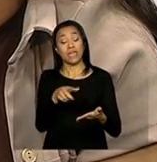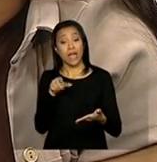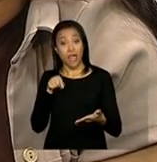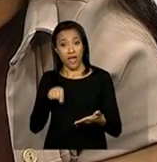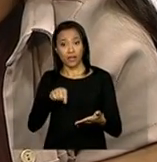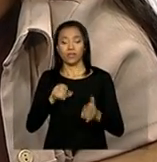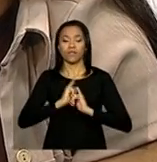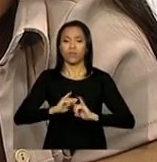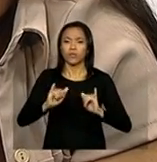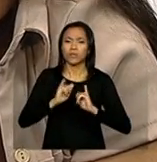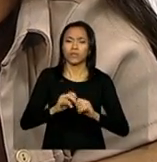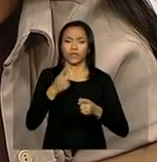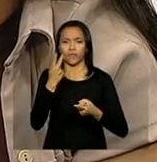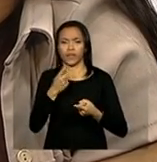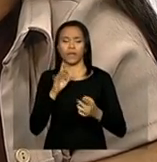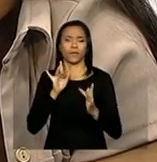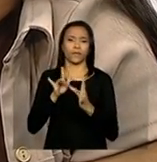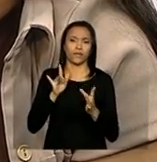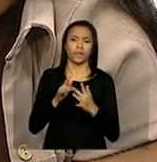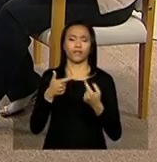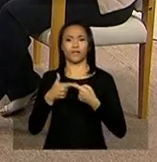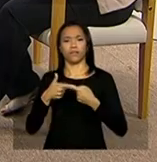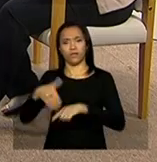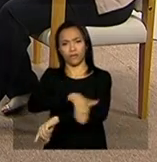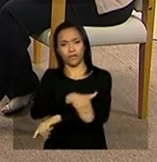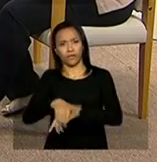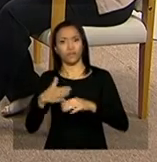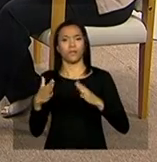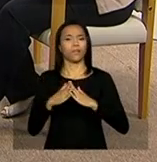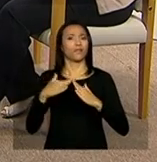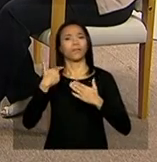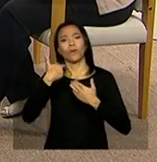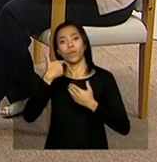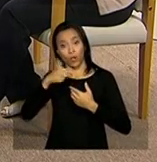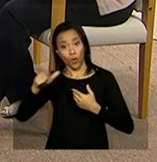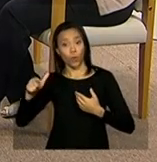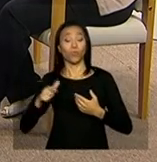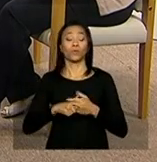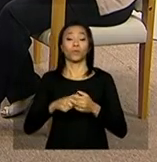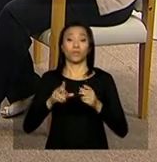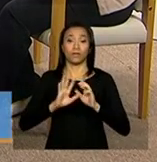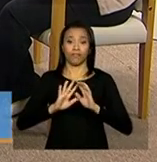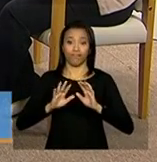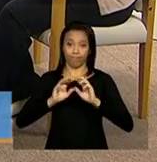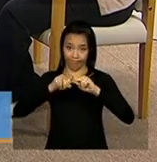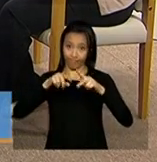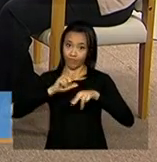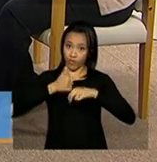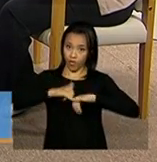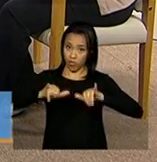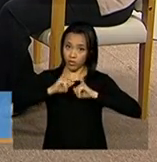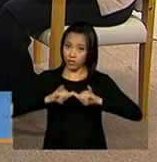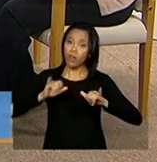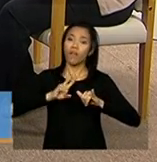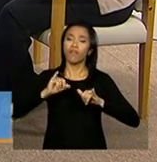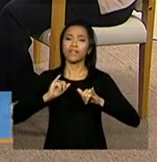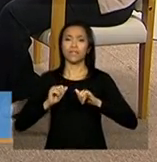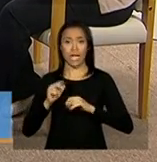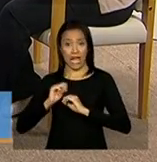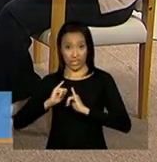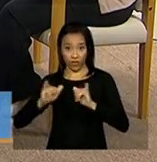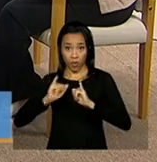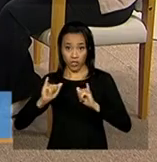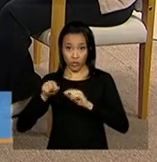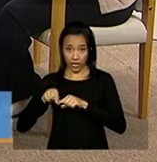sobre contato, endereço e também recursos humanos vai ser migrada automaticamente do Cadastro Suas